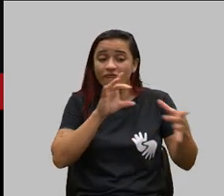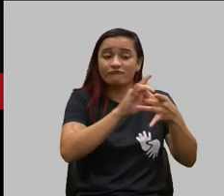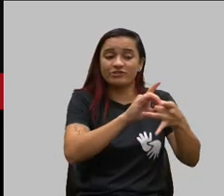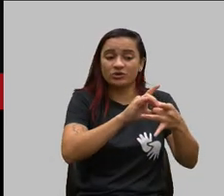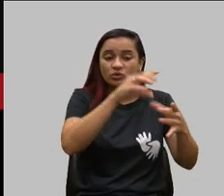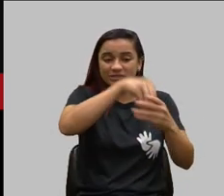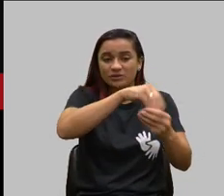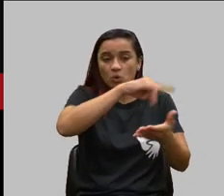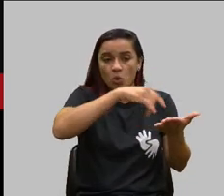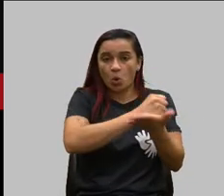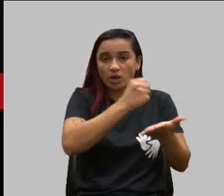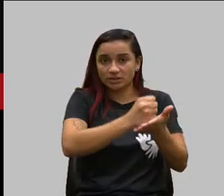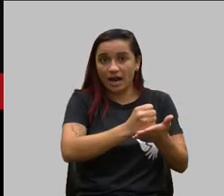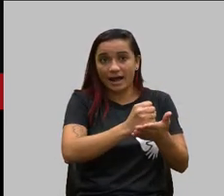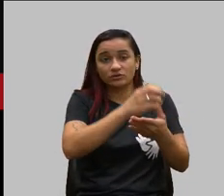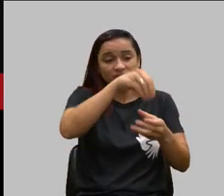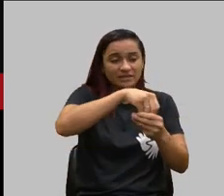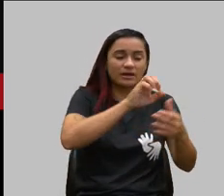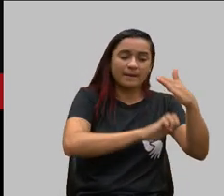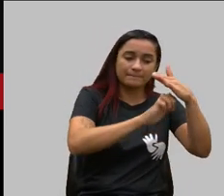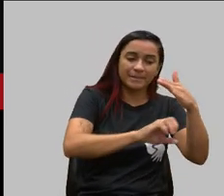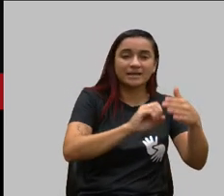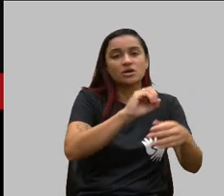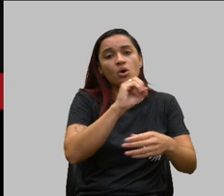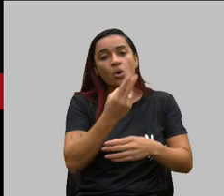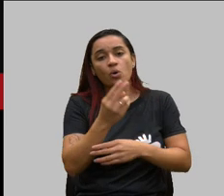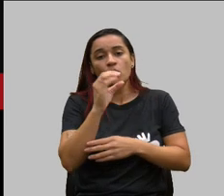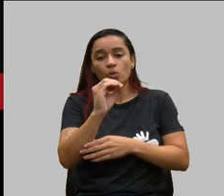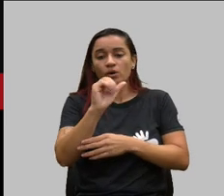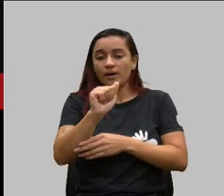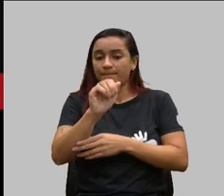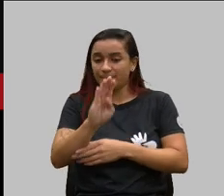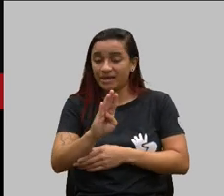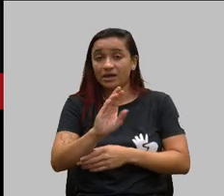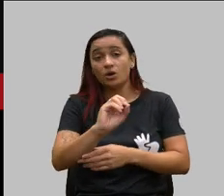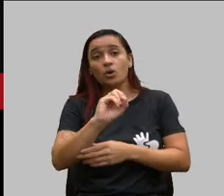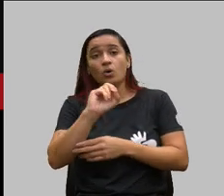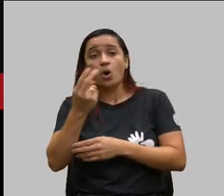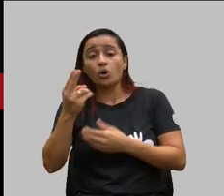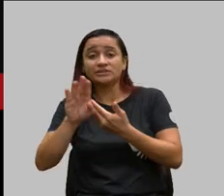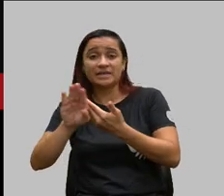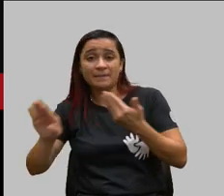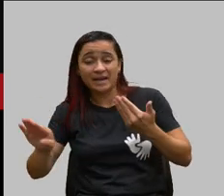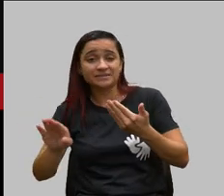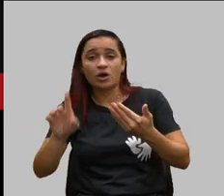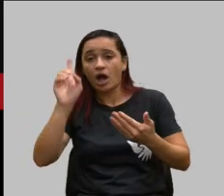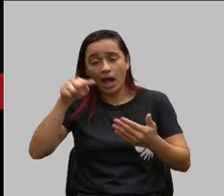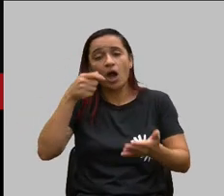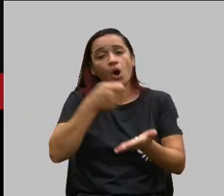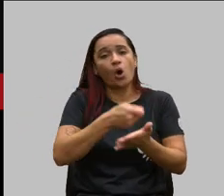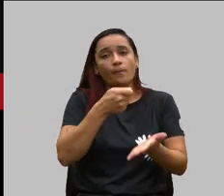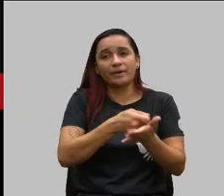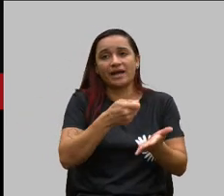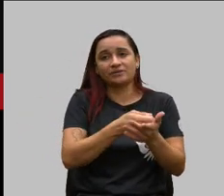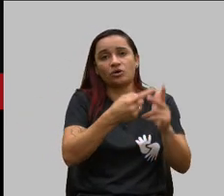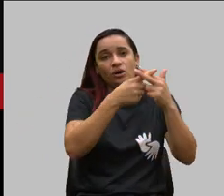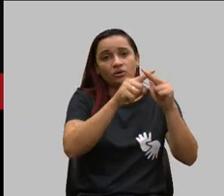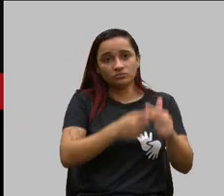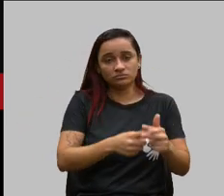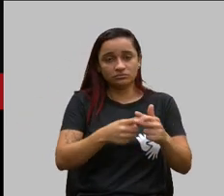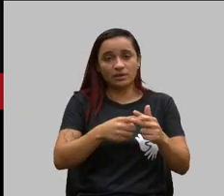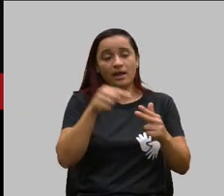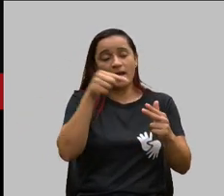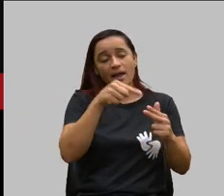seja com a OAB seja com a separação é obrigatória a manutenção do beneficiário